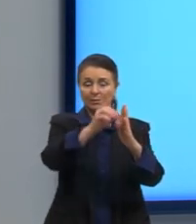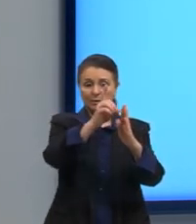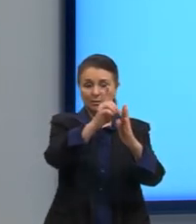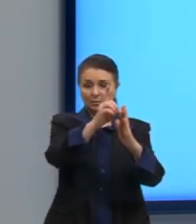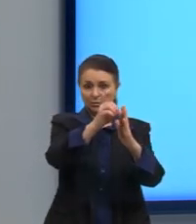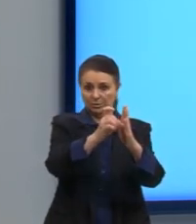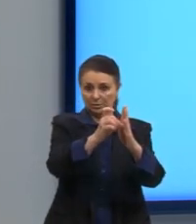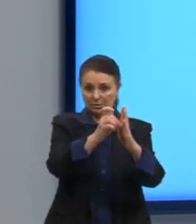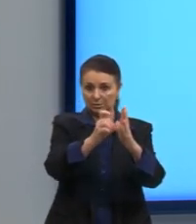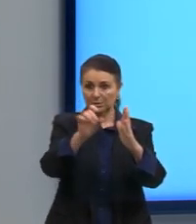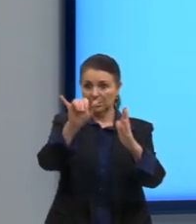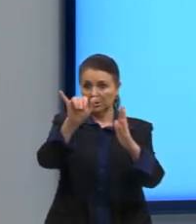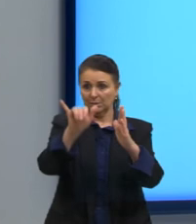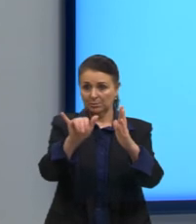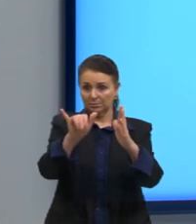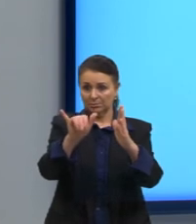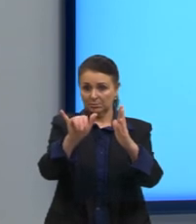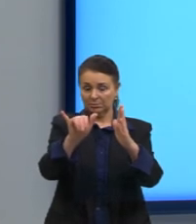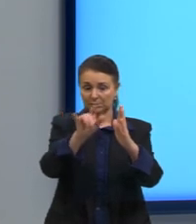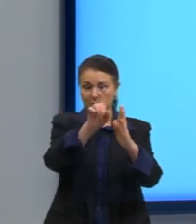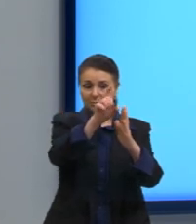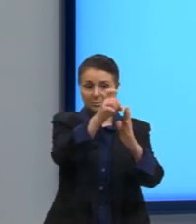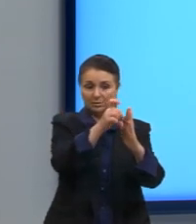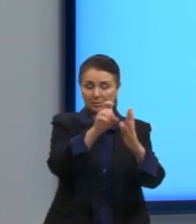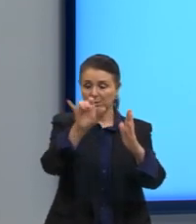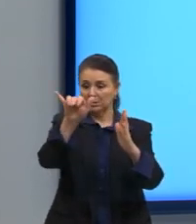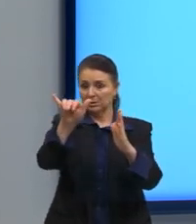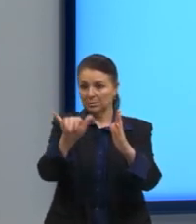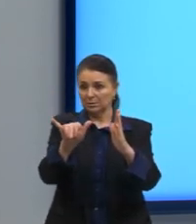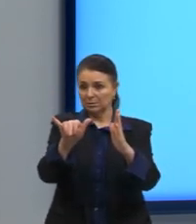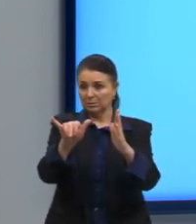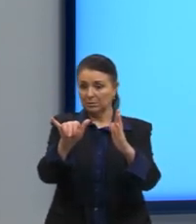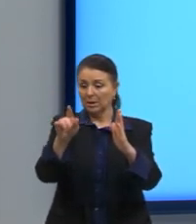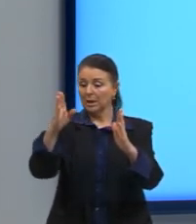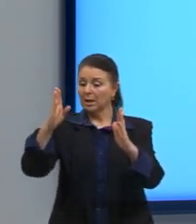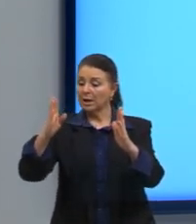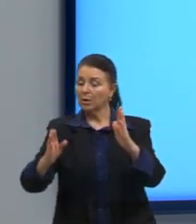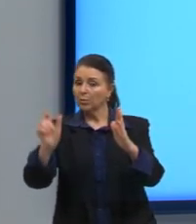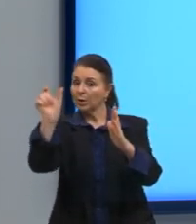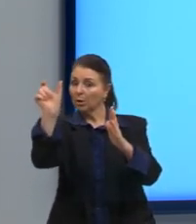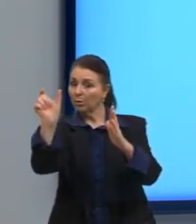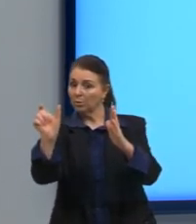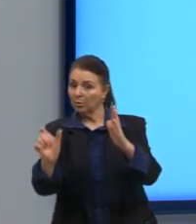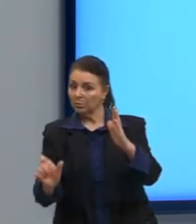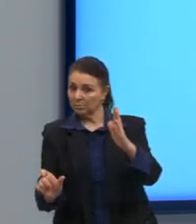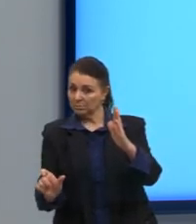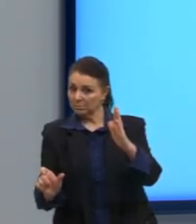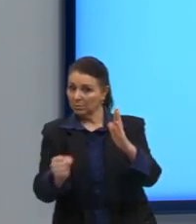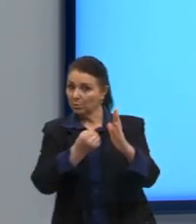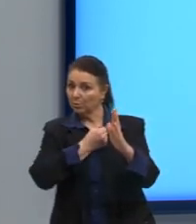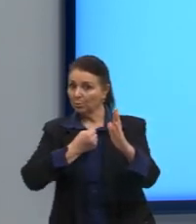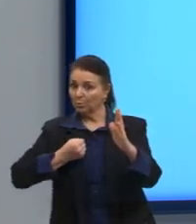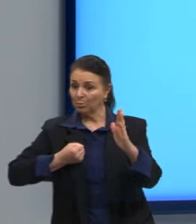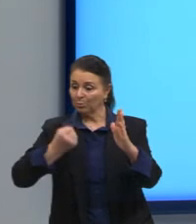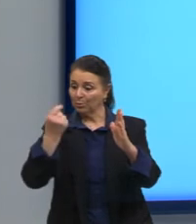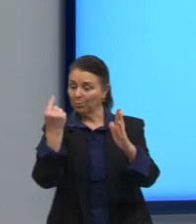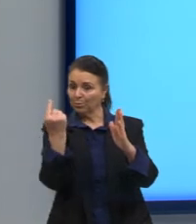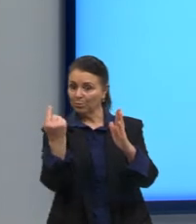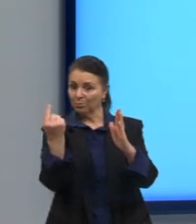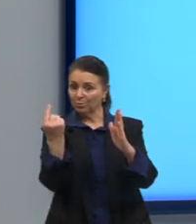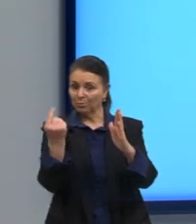coordenada X e Y de cada pontinho, e a última coluna, ela vai ser sempre composta do número 1.